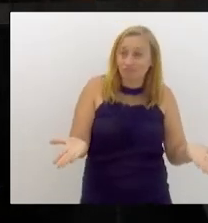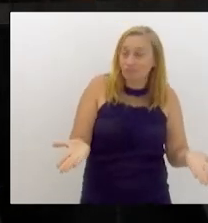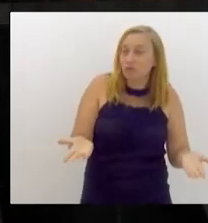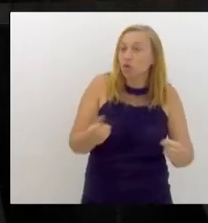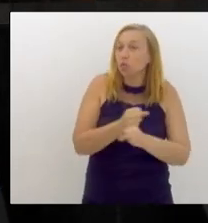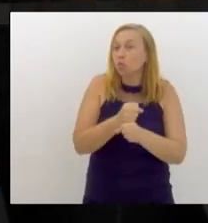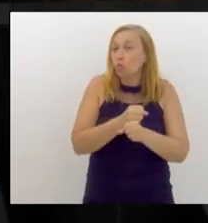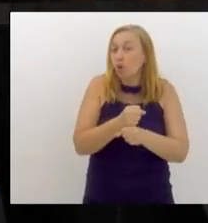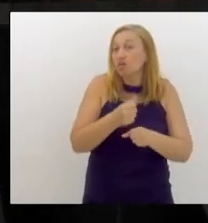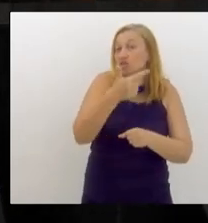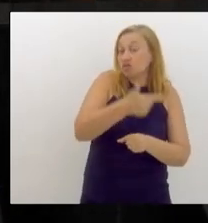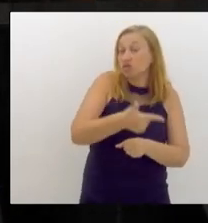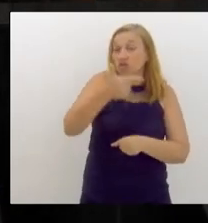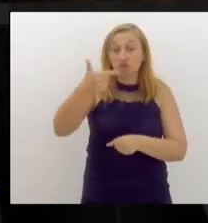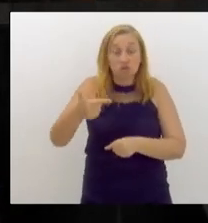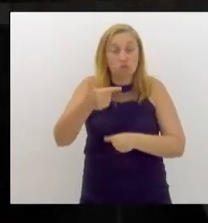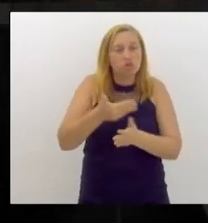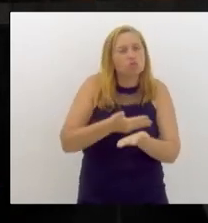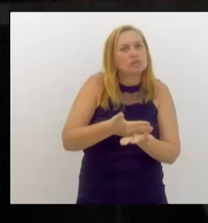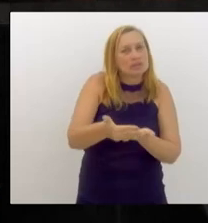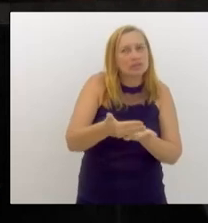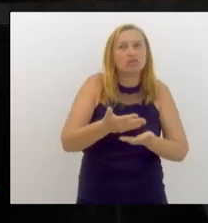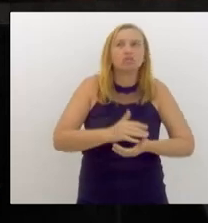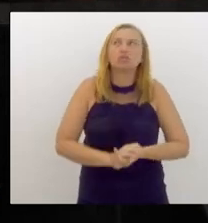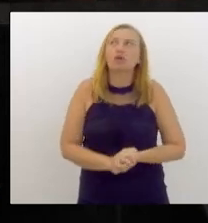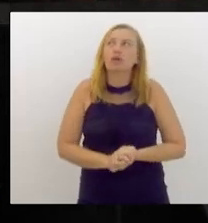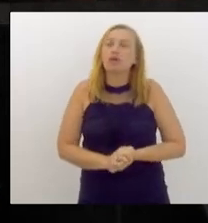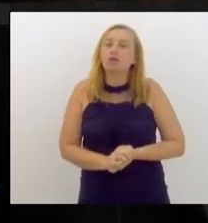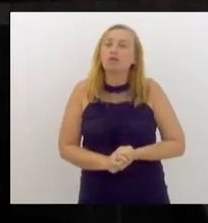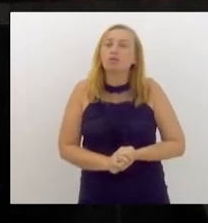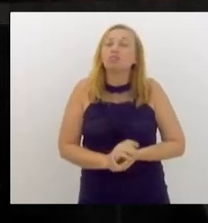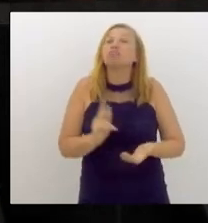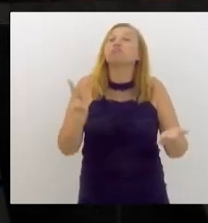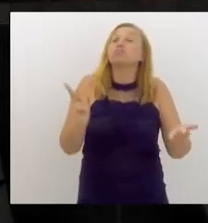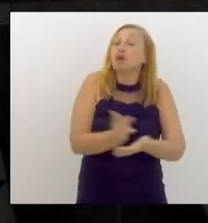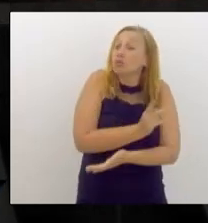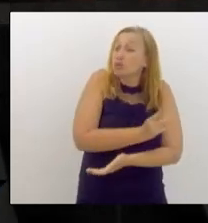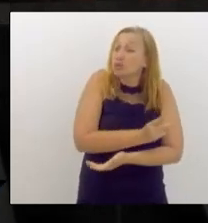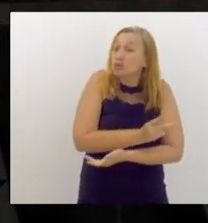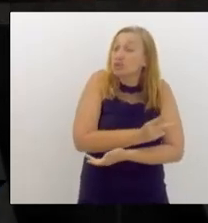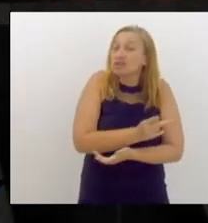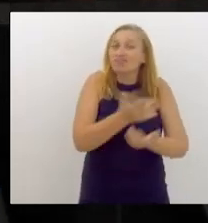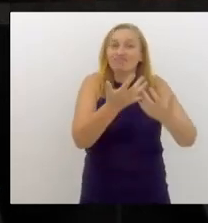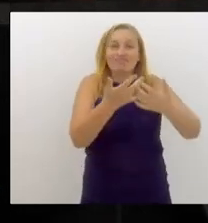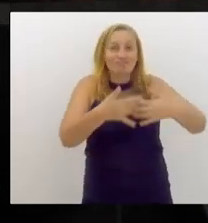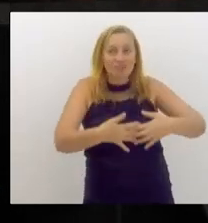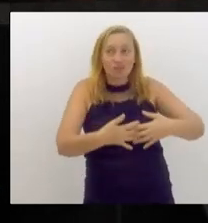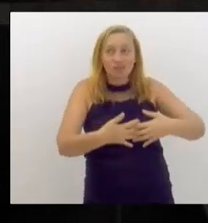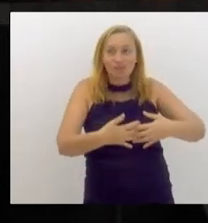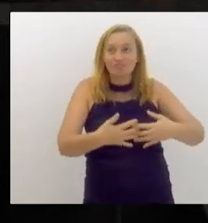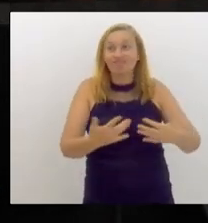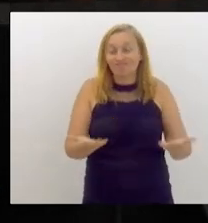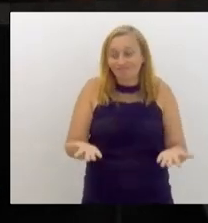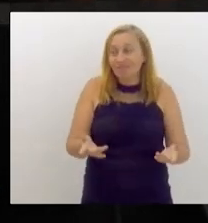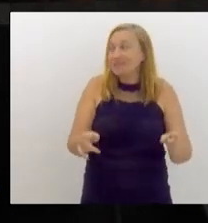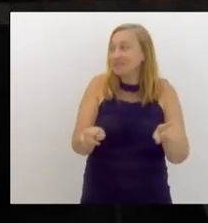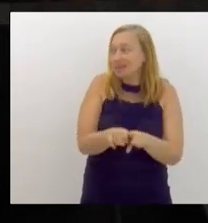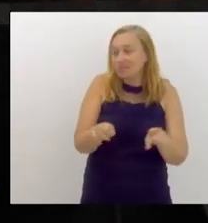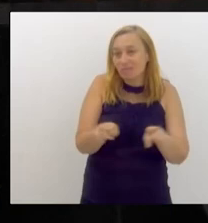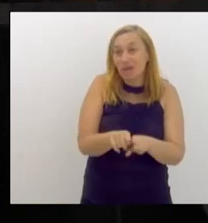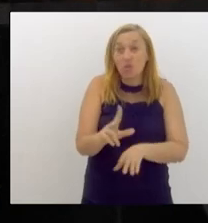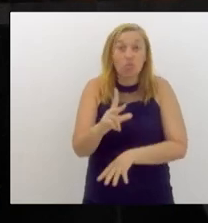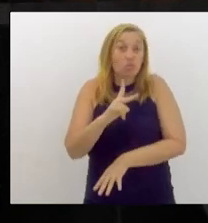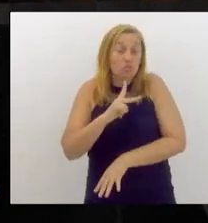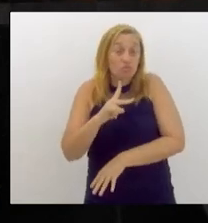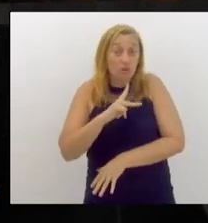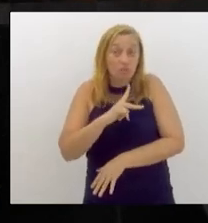ano de 1922, início de 1922, o que foi Petrópolis. E que também o próprio